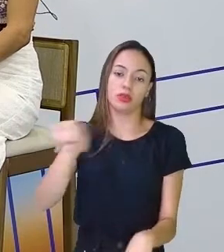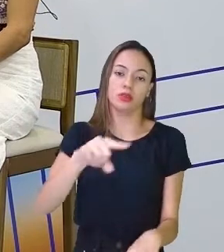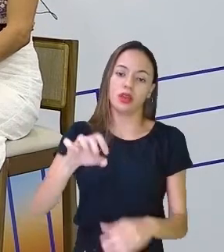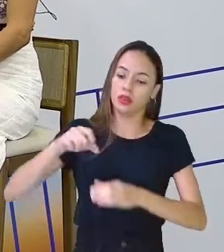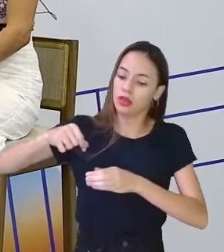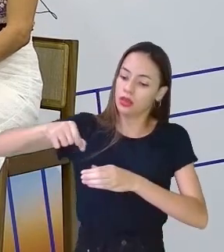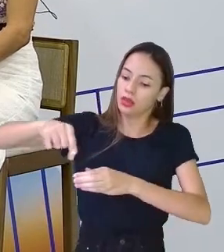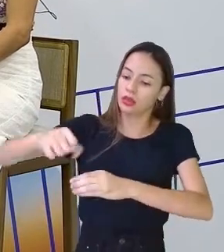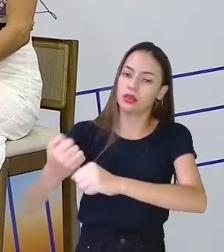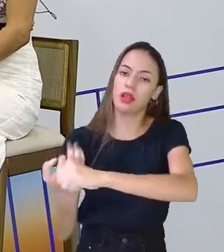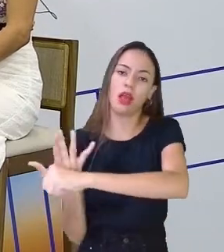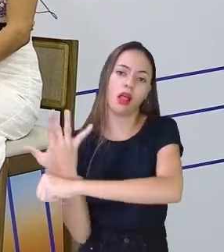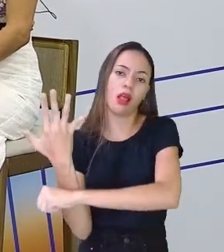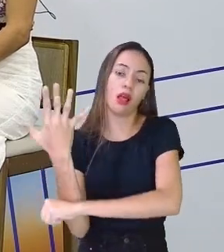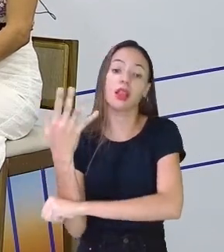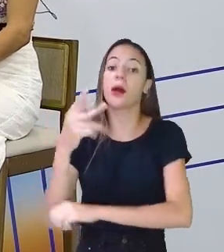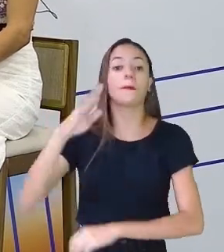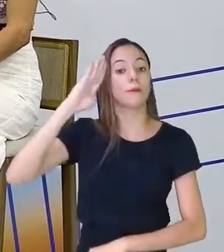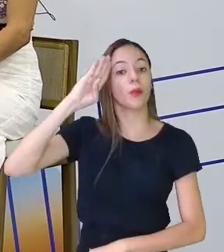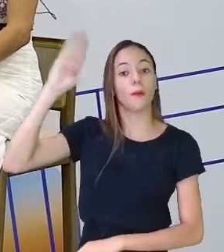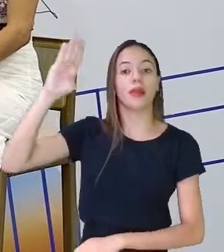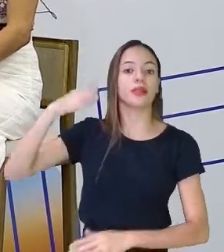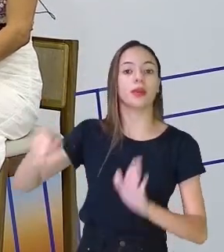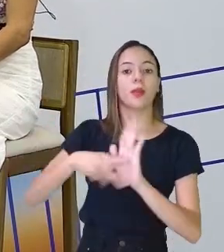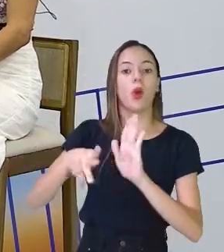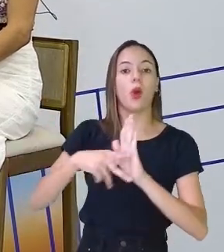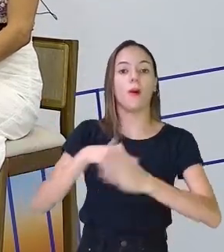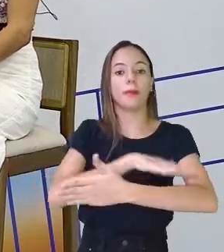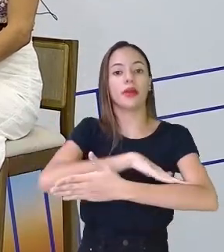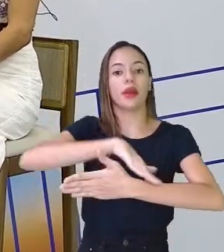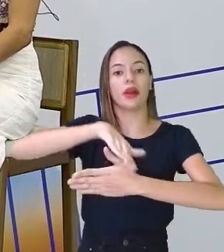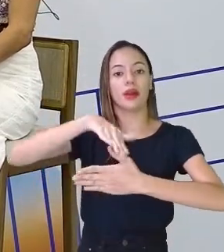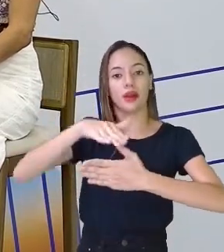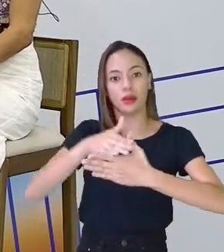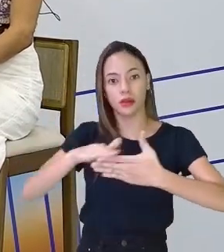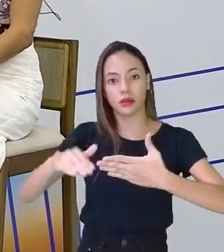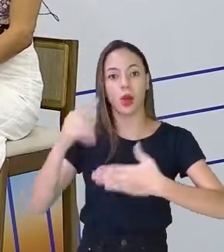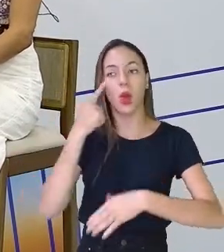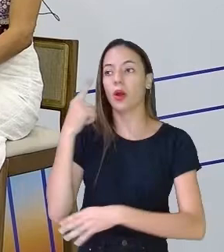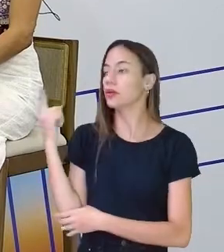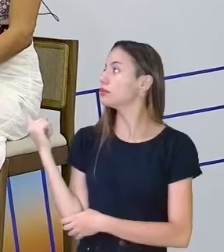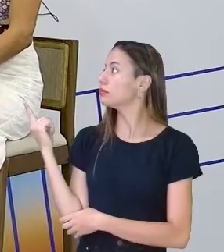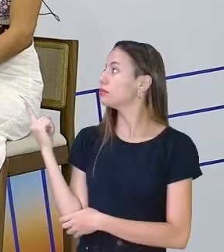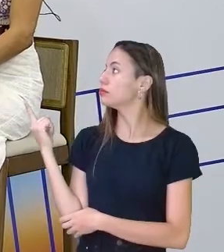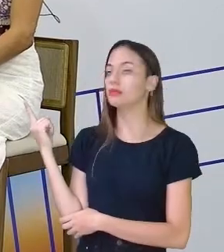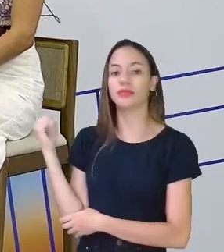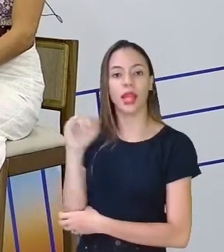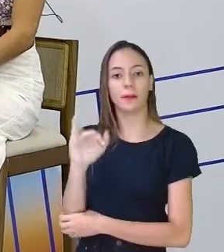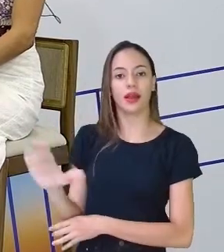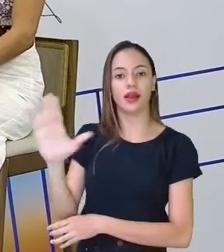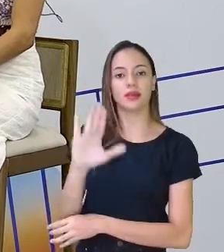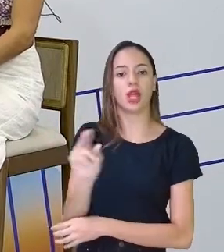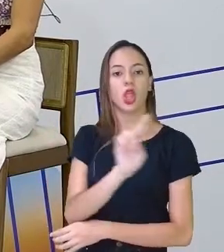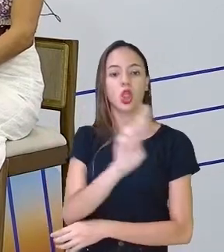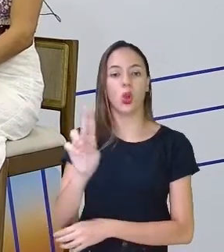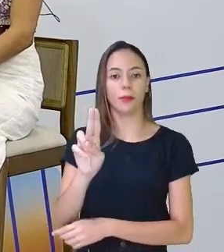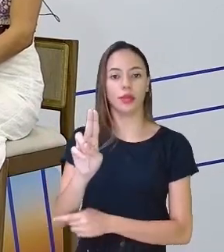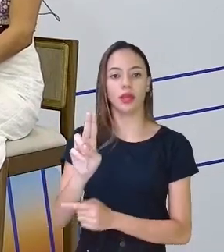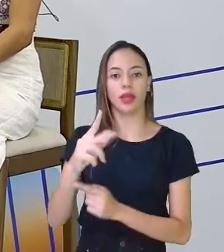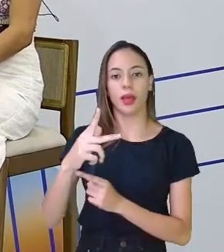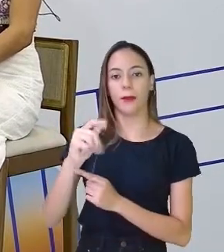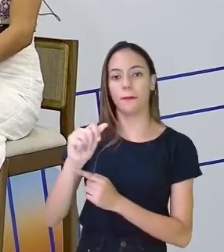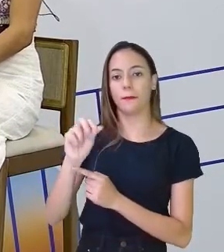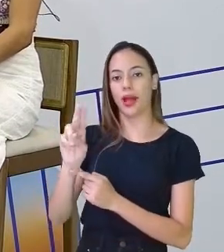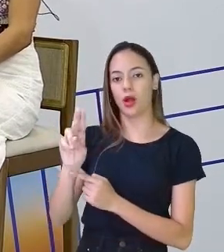árvores, principalmente as da Mata Atlântica, como está aqui na imagem. O nome dessa árvore se chama pau